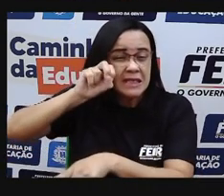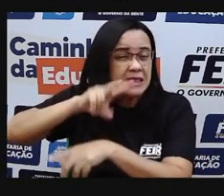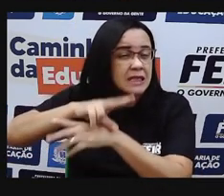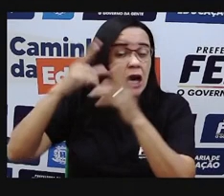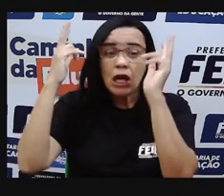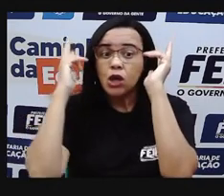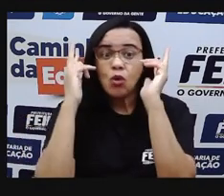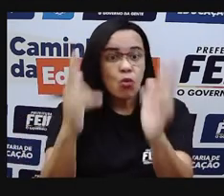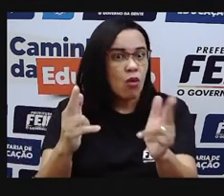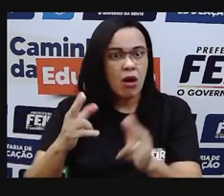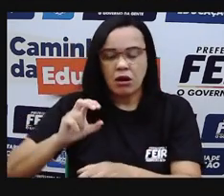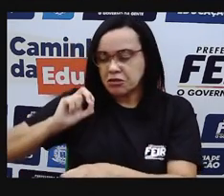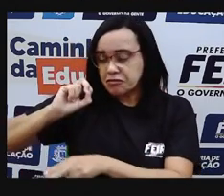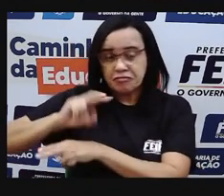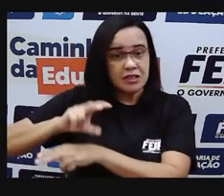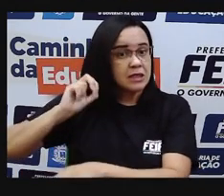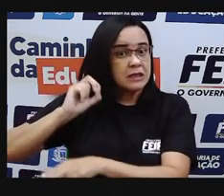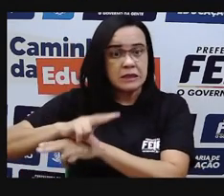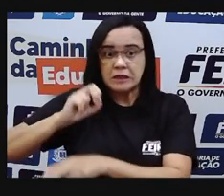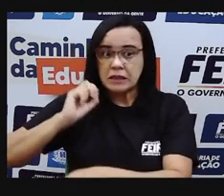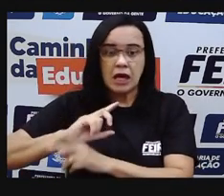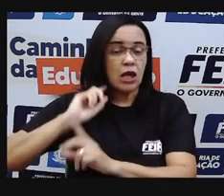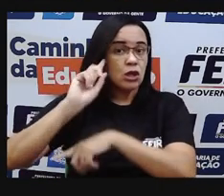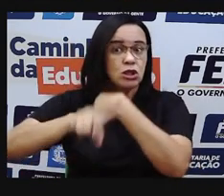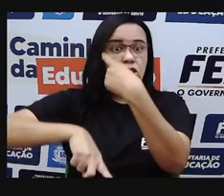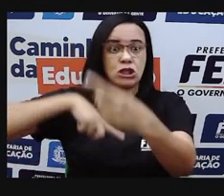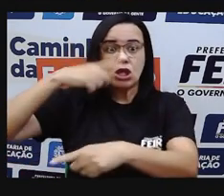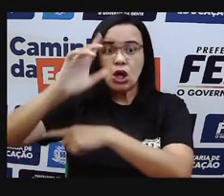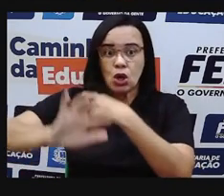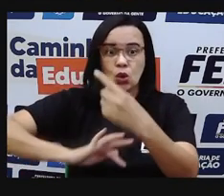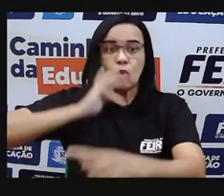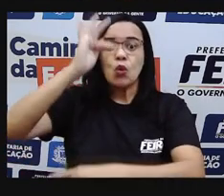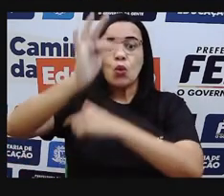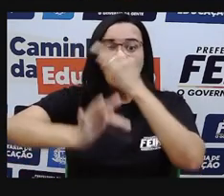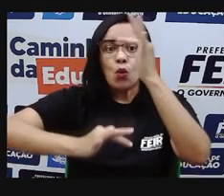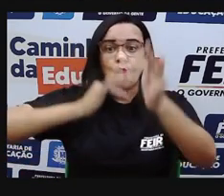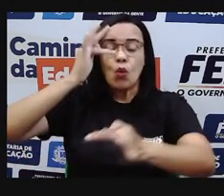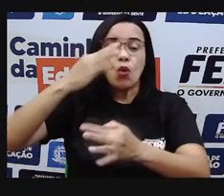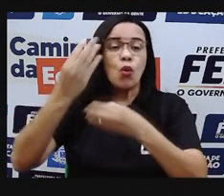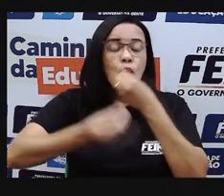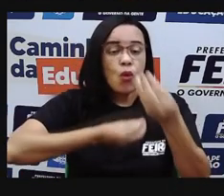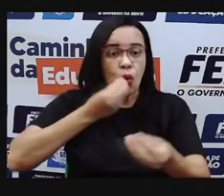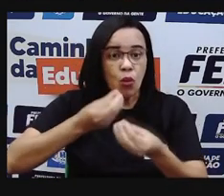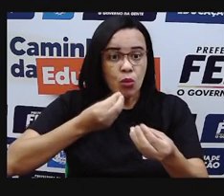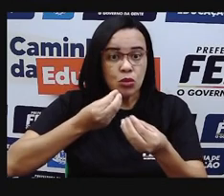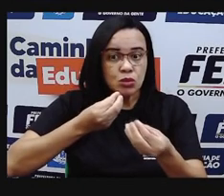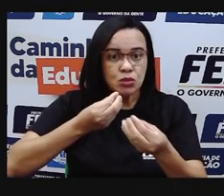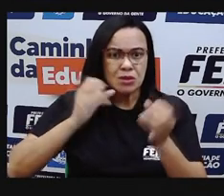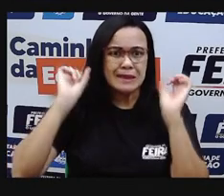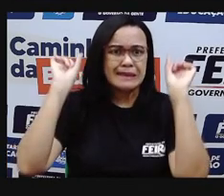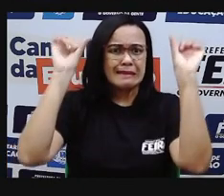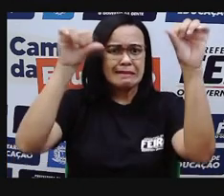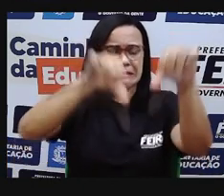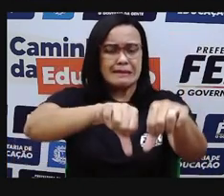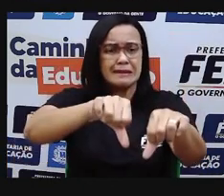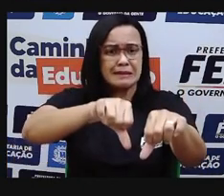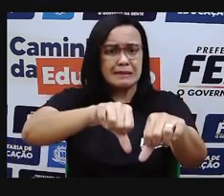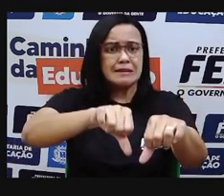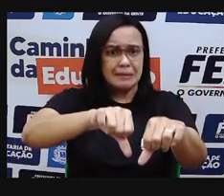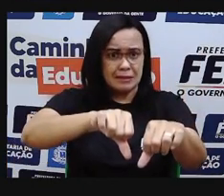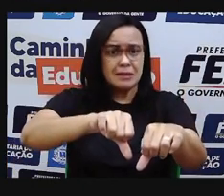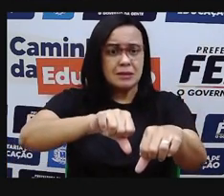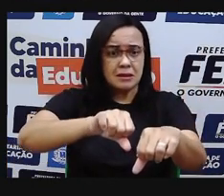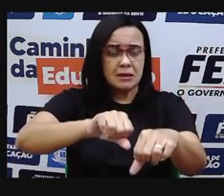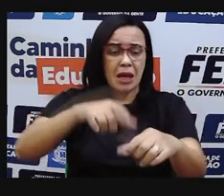isso sim tem gerado vários efeitos, que aí vão ser efeitos maléficos para nós e o nosso